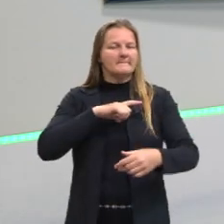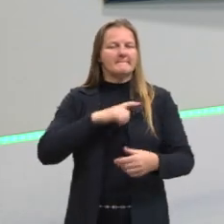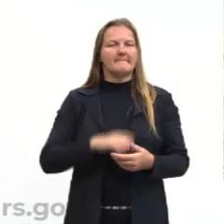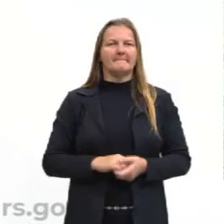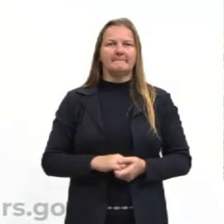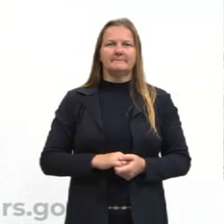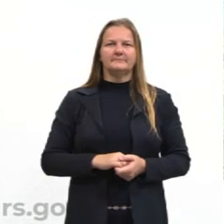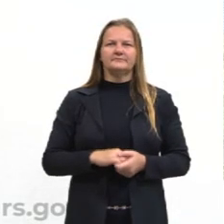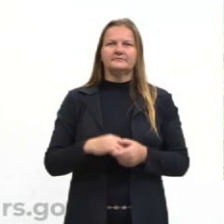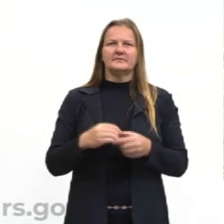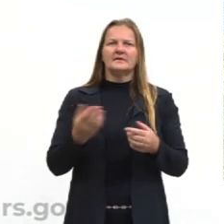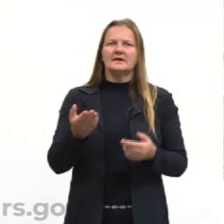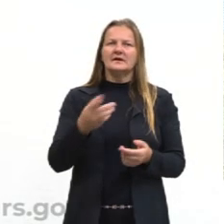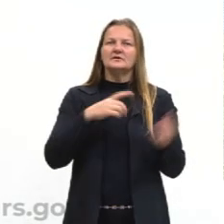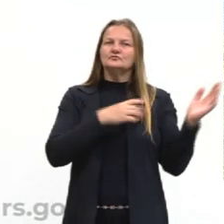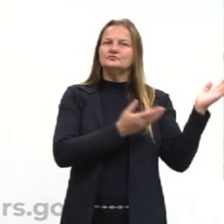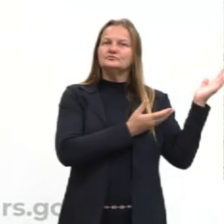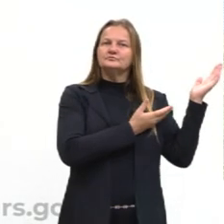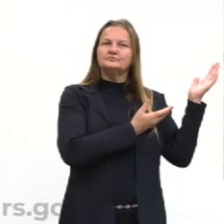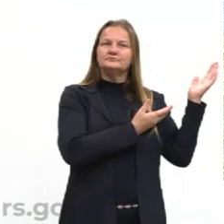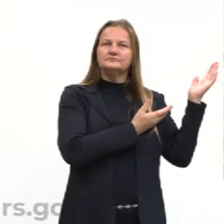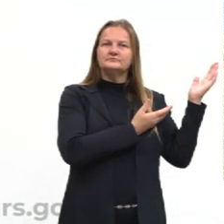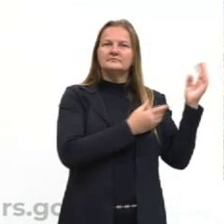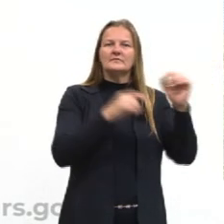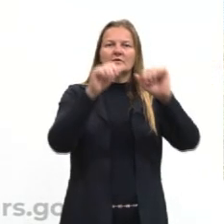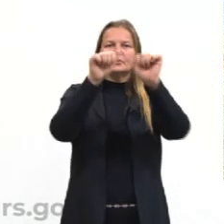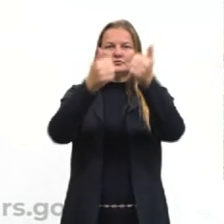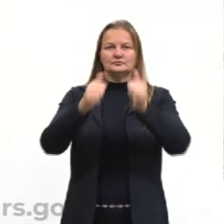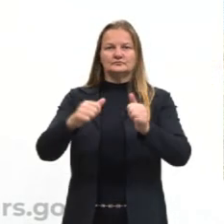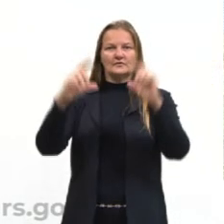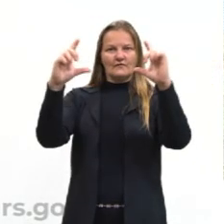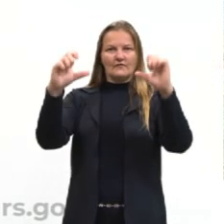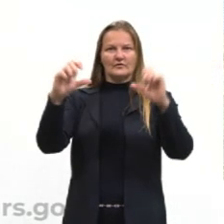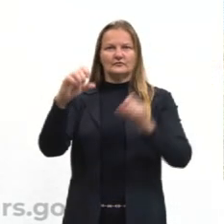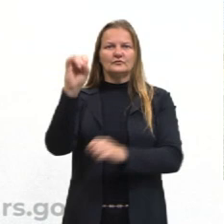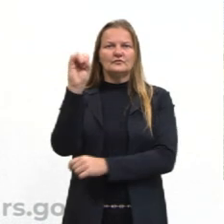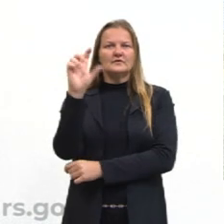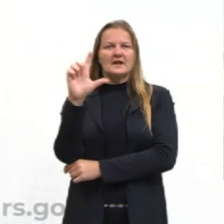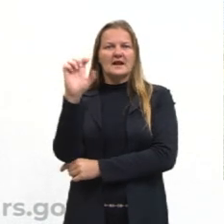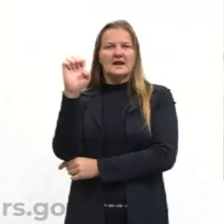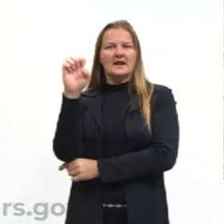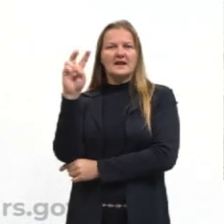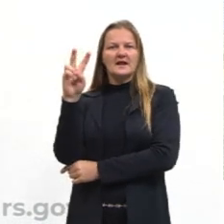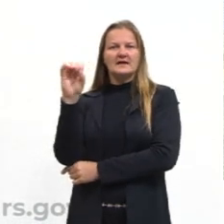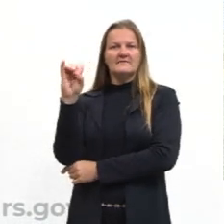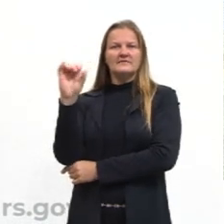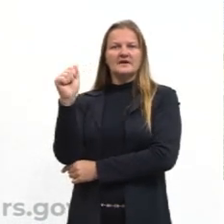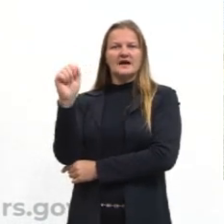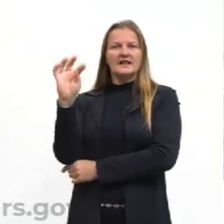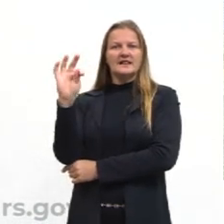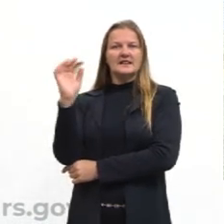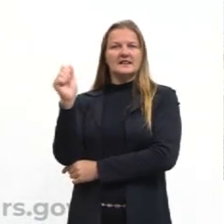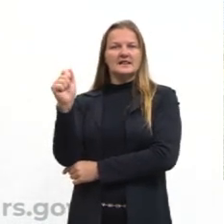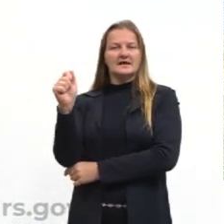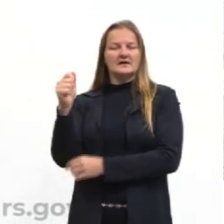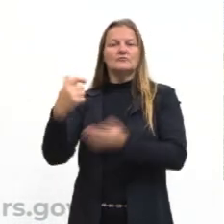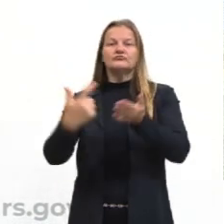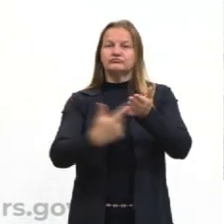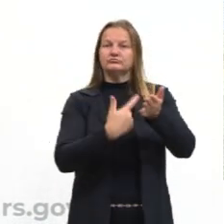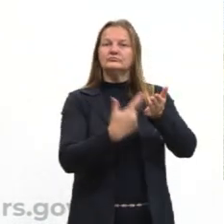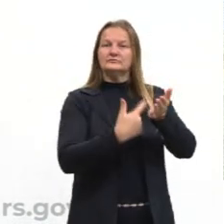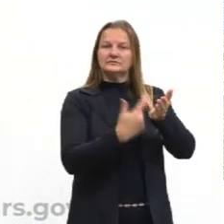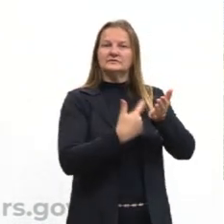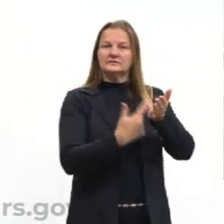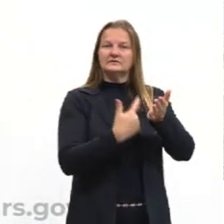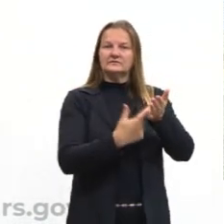Então, aqui a gente tem um slide do Leviatã. Essa imagem, ela foi usada de capa para o livro O Leviatã, do Thomas